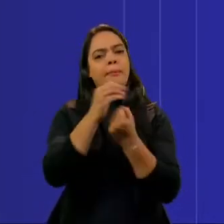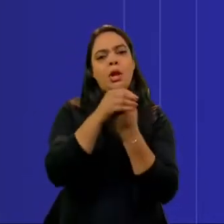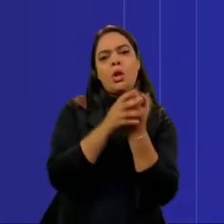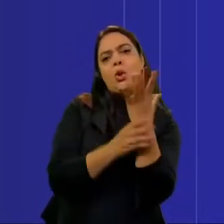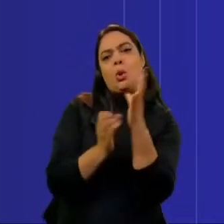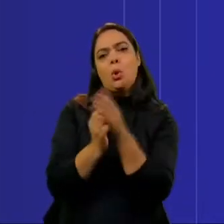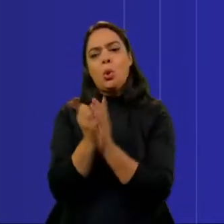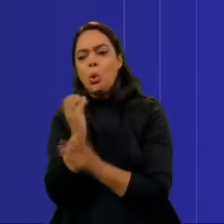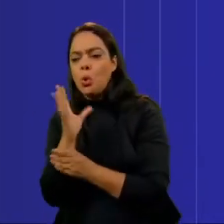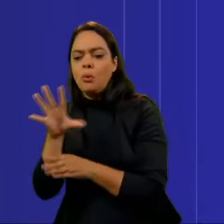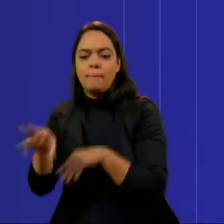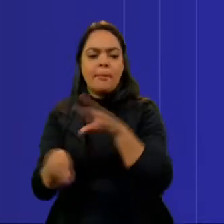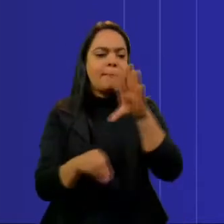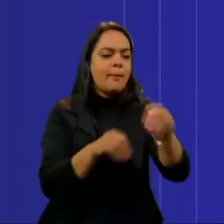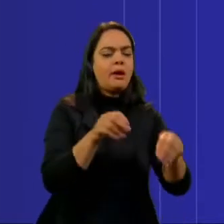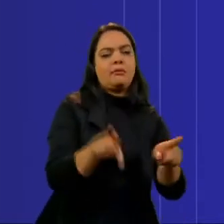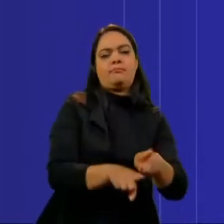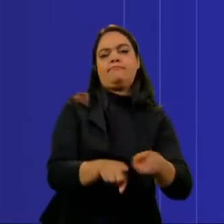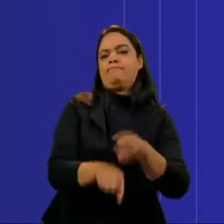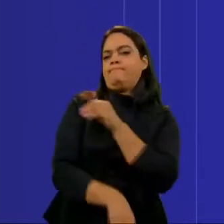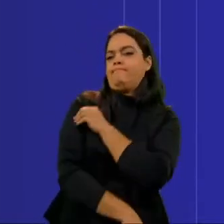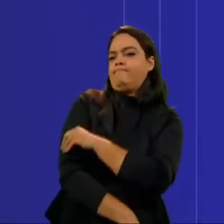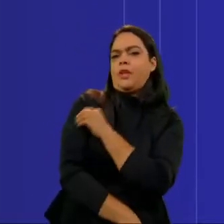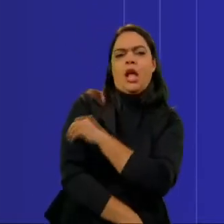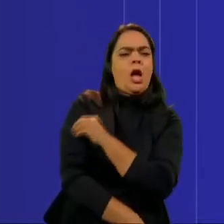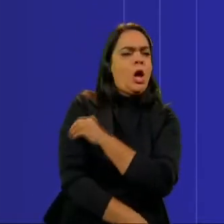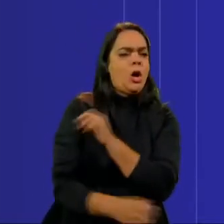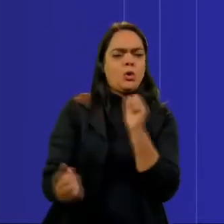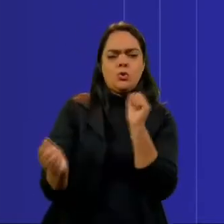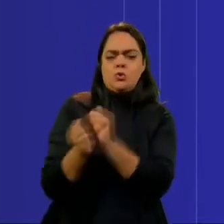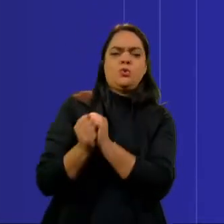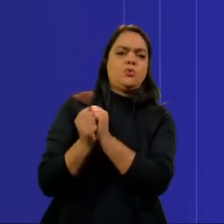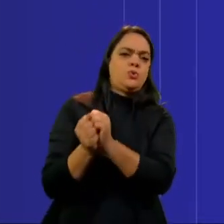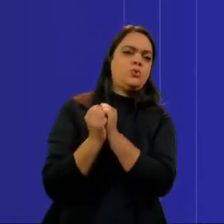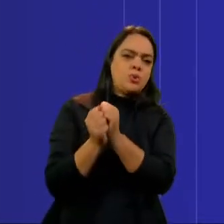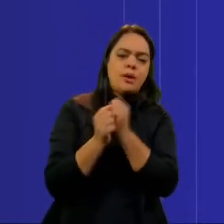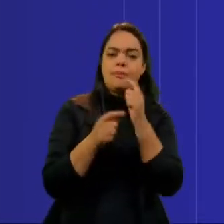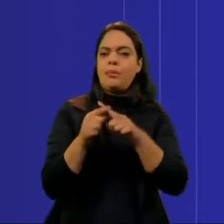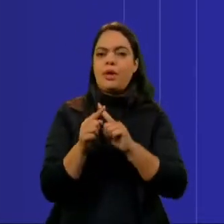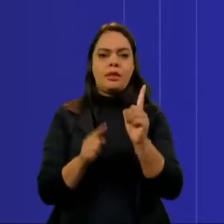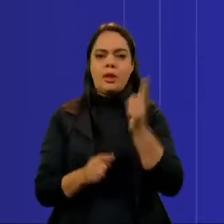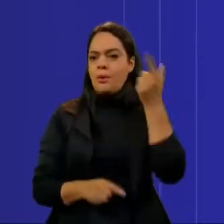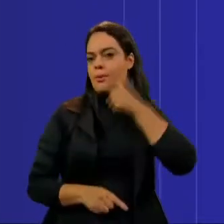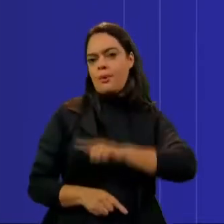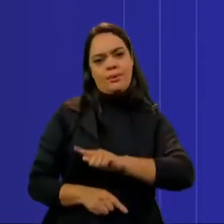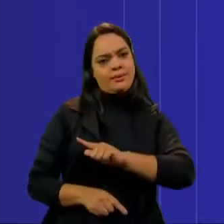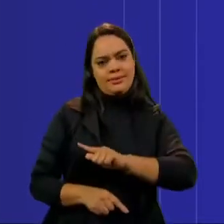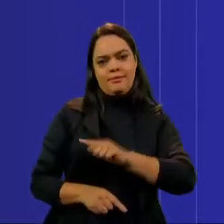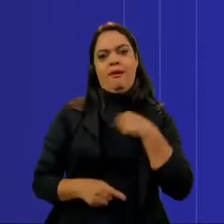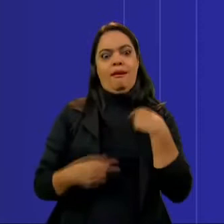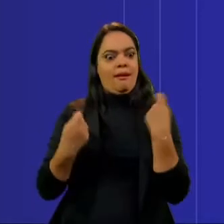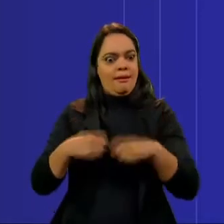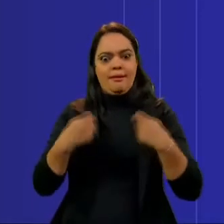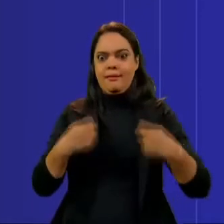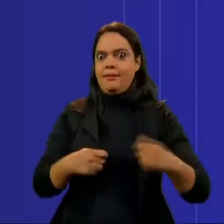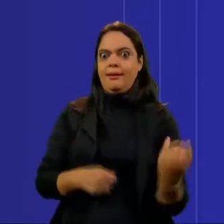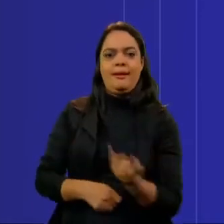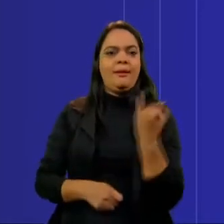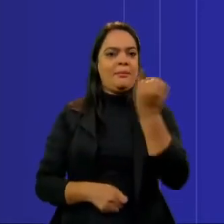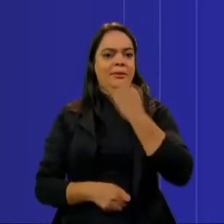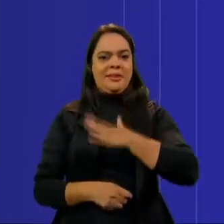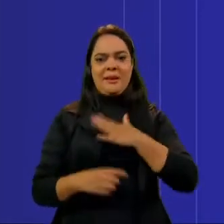para mexer nas coisas e álcool o tempo todo do meu lado, porque eu não consigo ficar sem o álcool mais. O álcool agora é essencial na minha